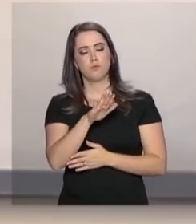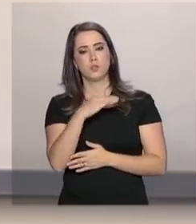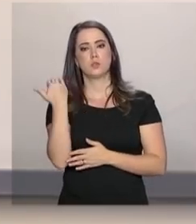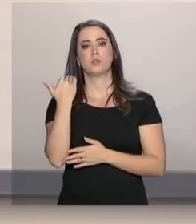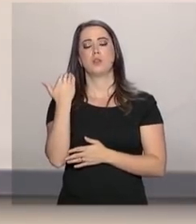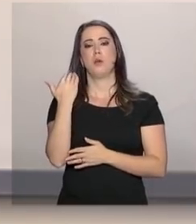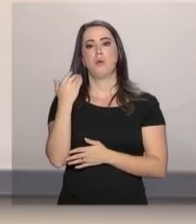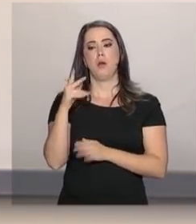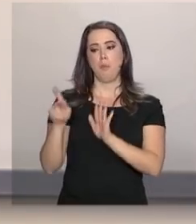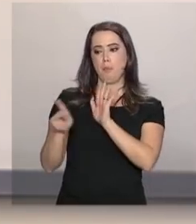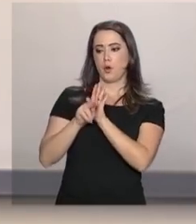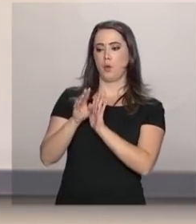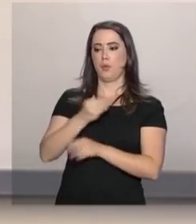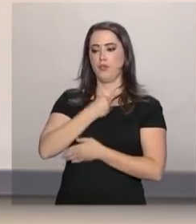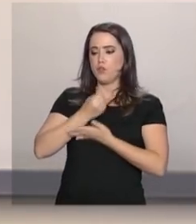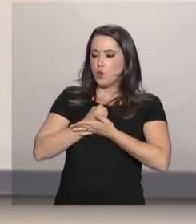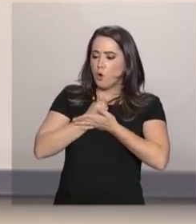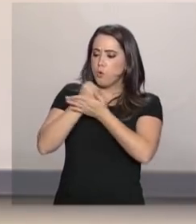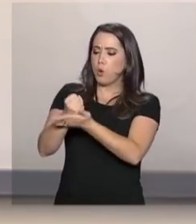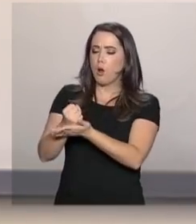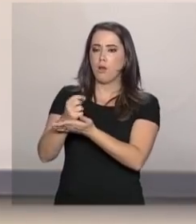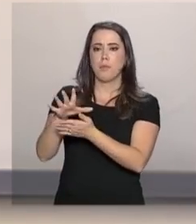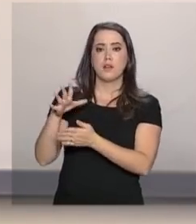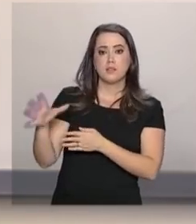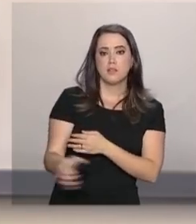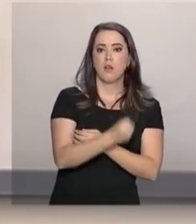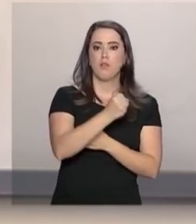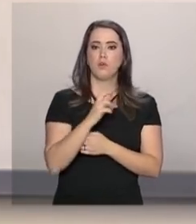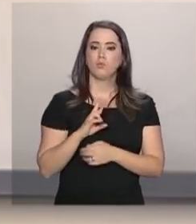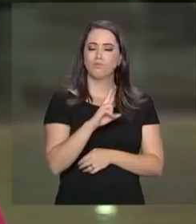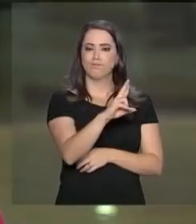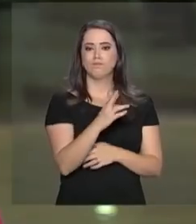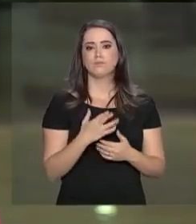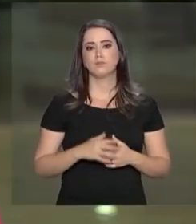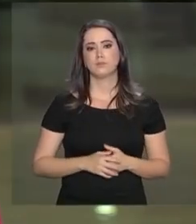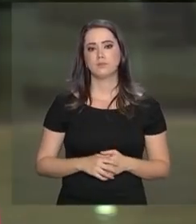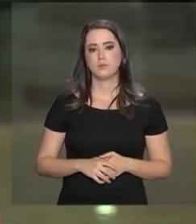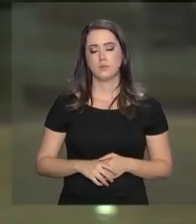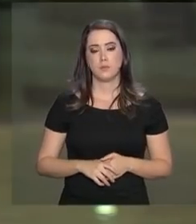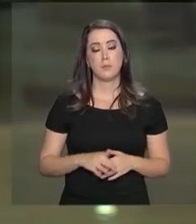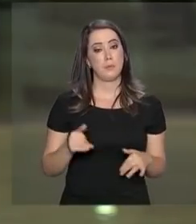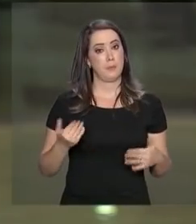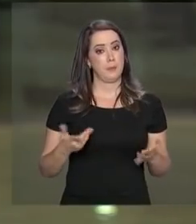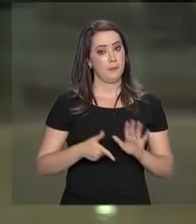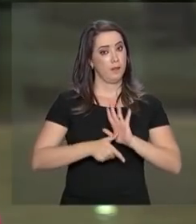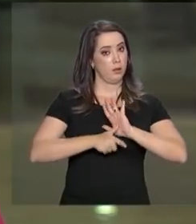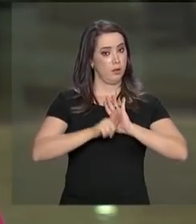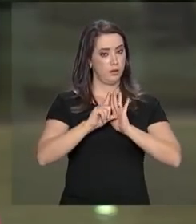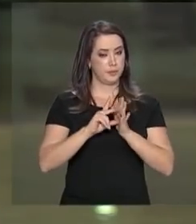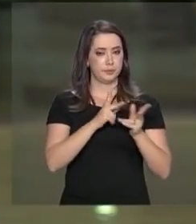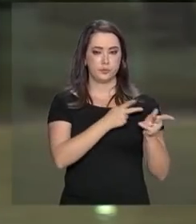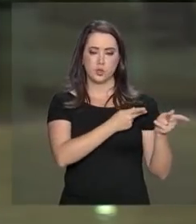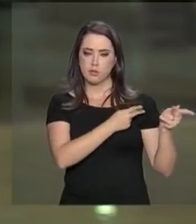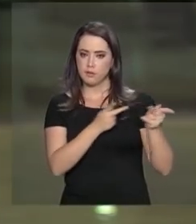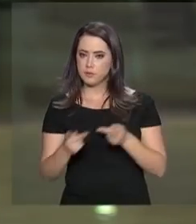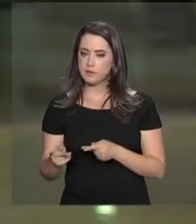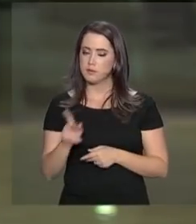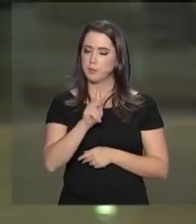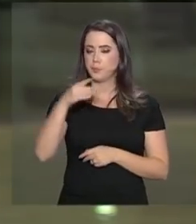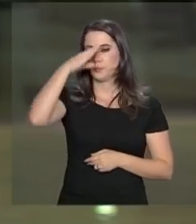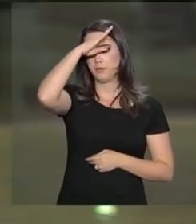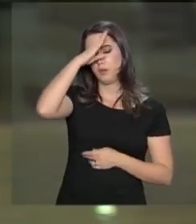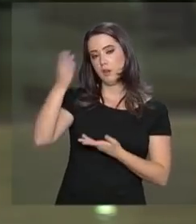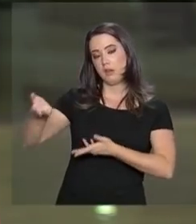própria vida para salvar a vida da autoridade. Bom, e antes dessa visita, Jair Bolsonaro